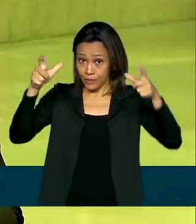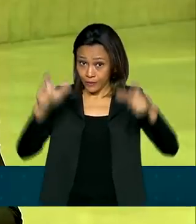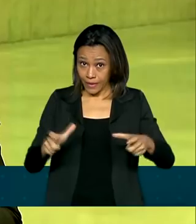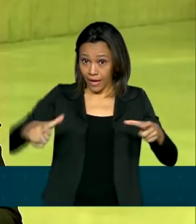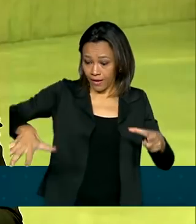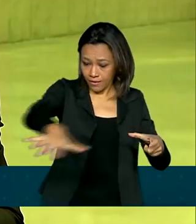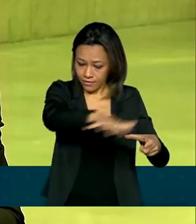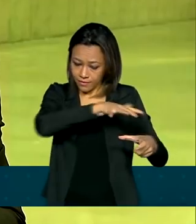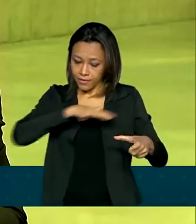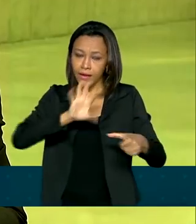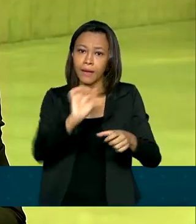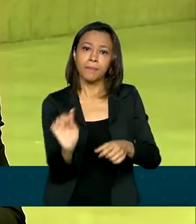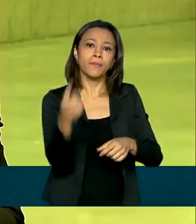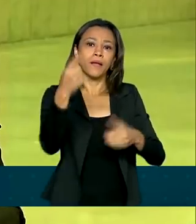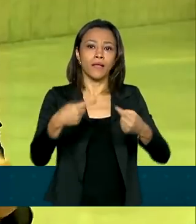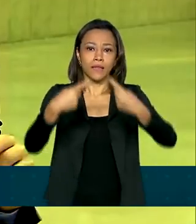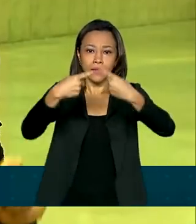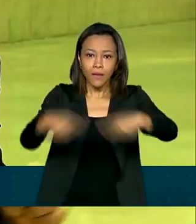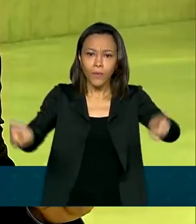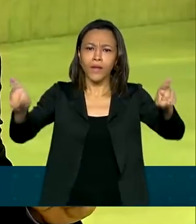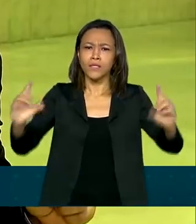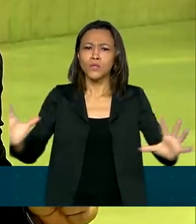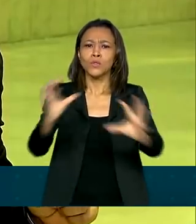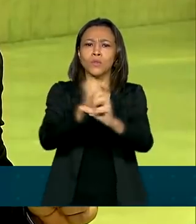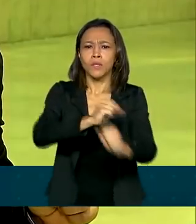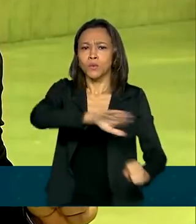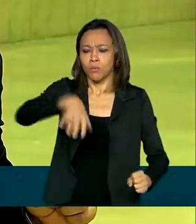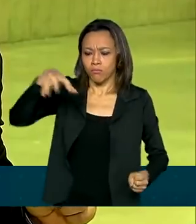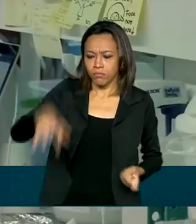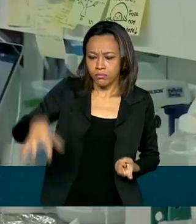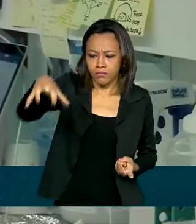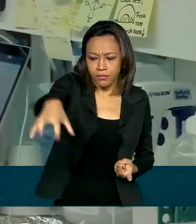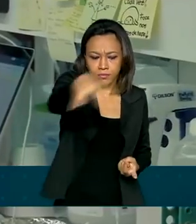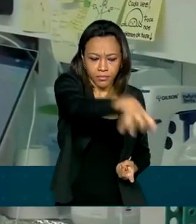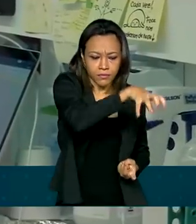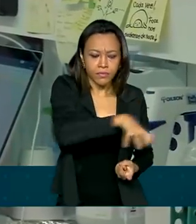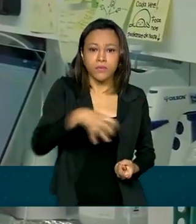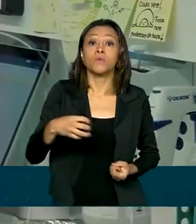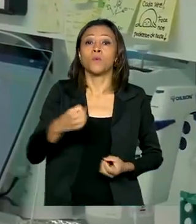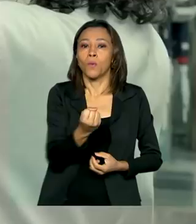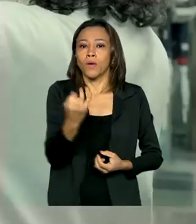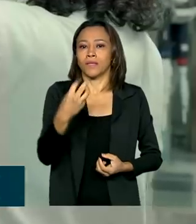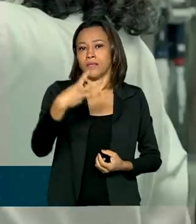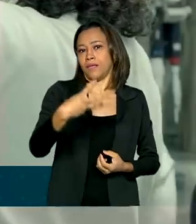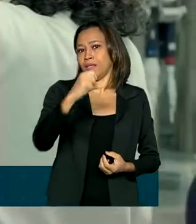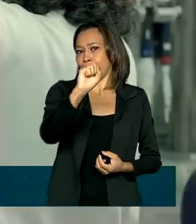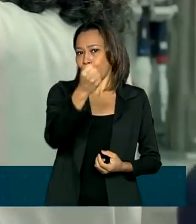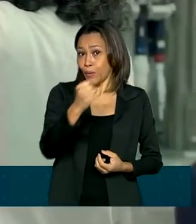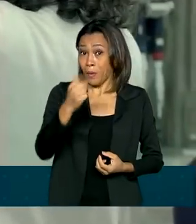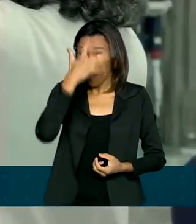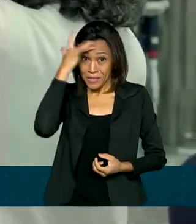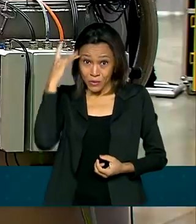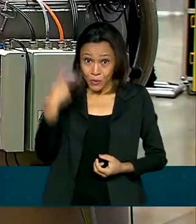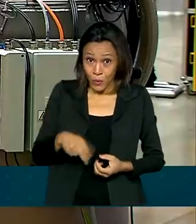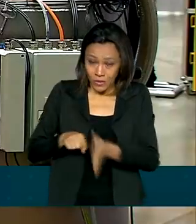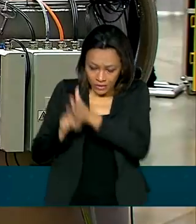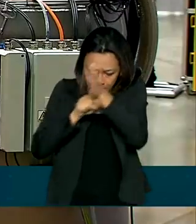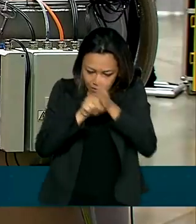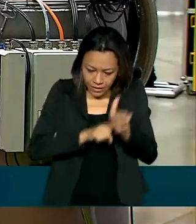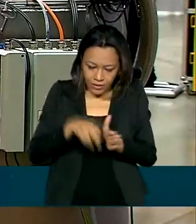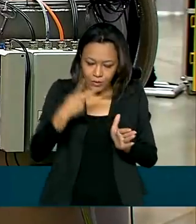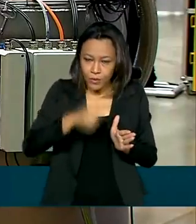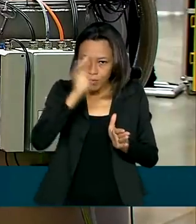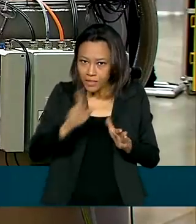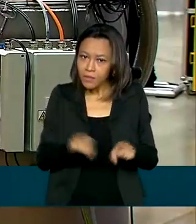primeira a ser inaugurada. Ao todo serão 38 estações, que vão receber pesquisadores do Brasil e de outros